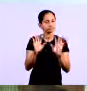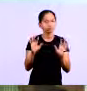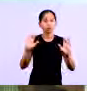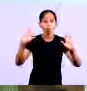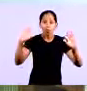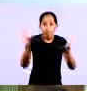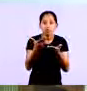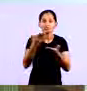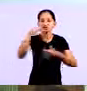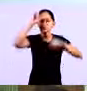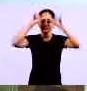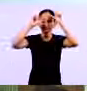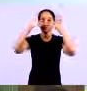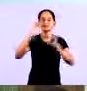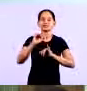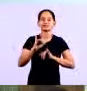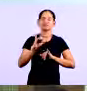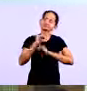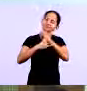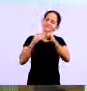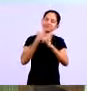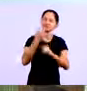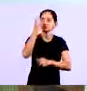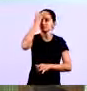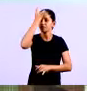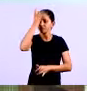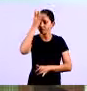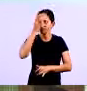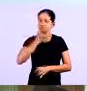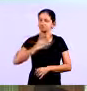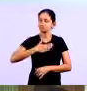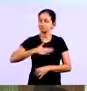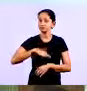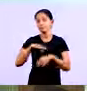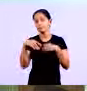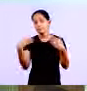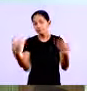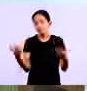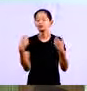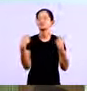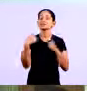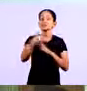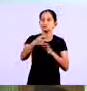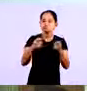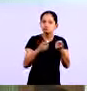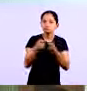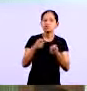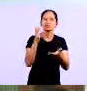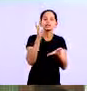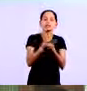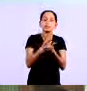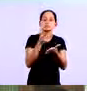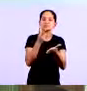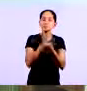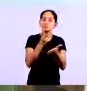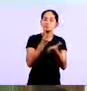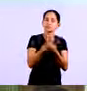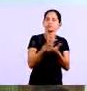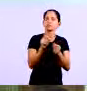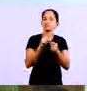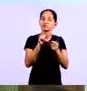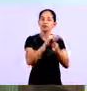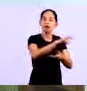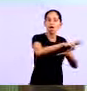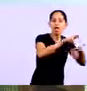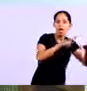controle dessas contas. Então, se você vende no cartão também, você tem que saber, você tem que controlar elas. Você pode puxar um relatório de a receber e fazer a